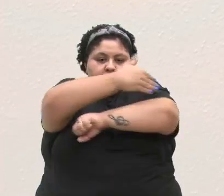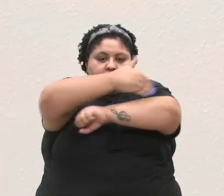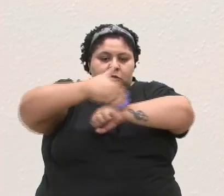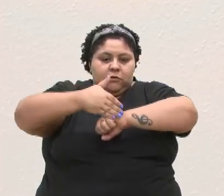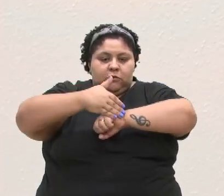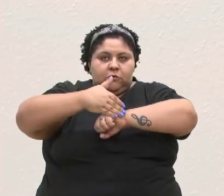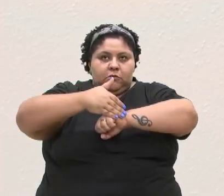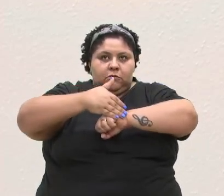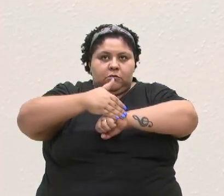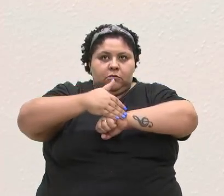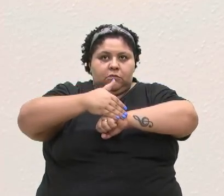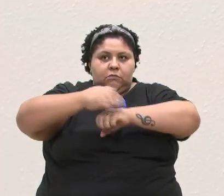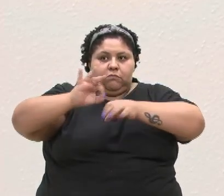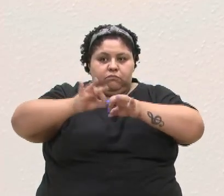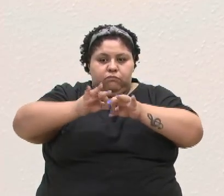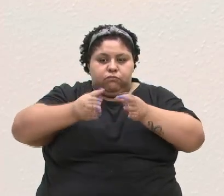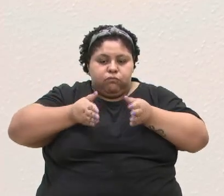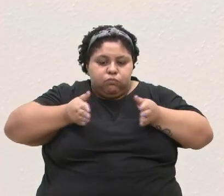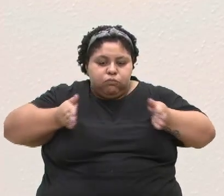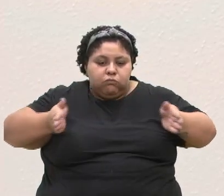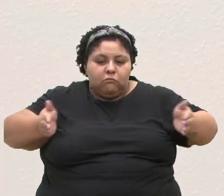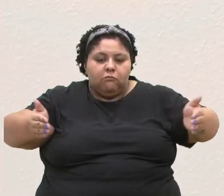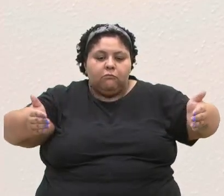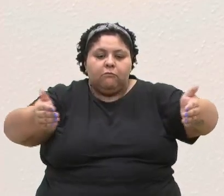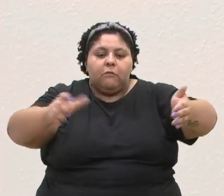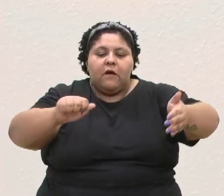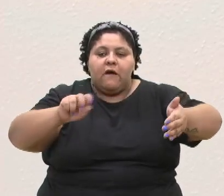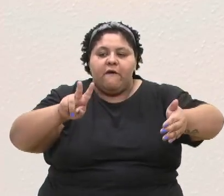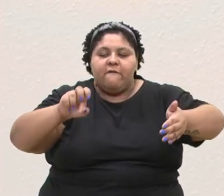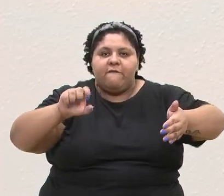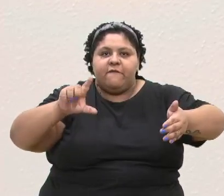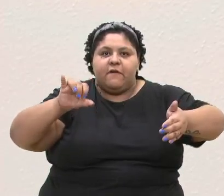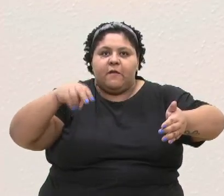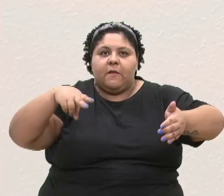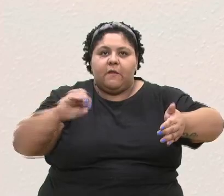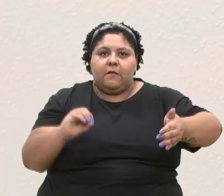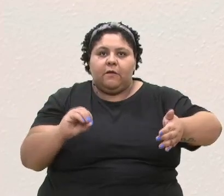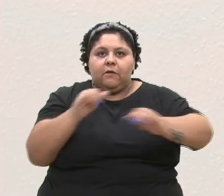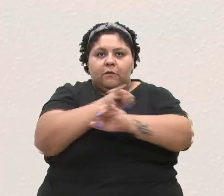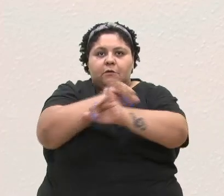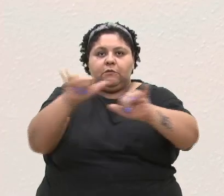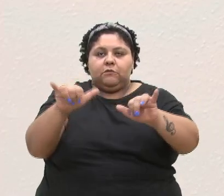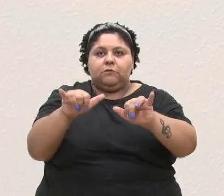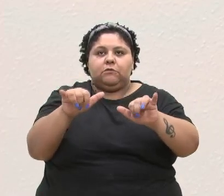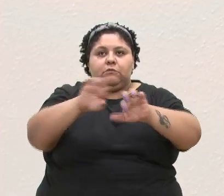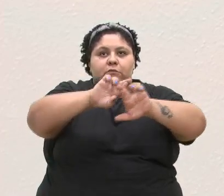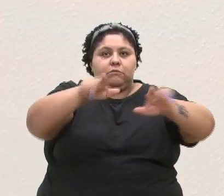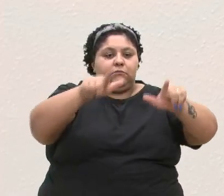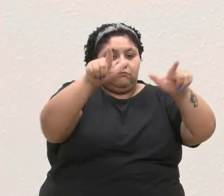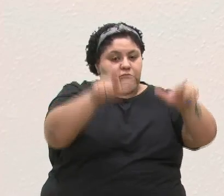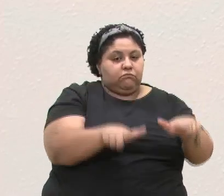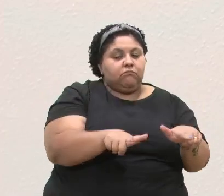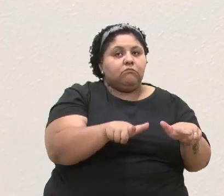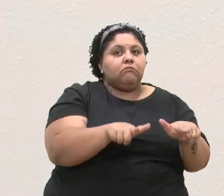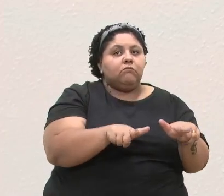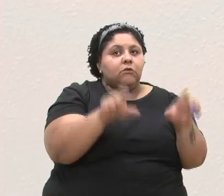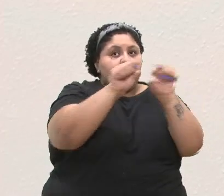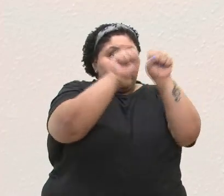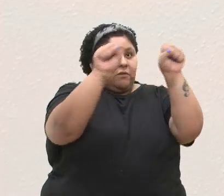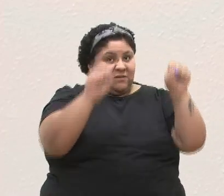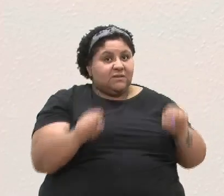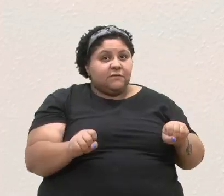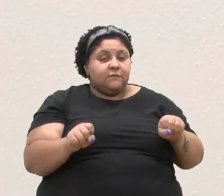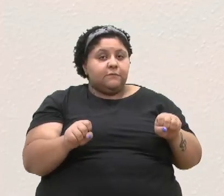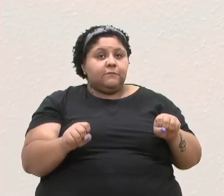e alargamento da Rua Avelino Antônio de Souza. Foi identificado divergências na área absorvidas pelo sistema viário.